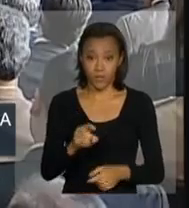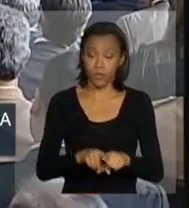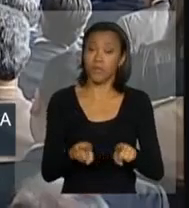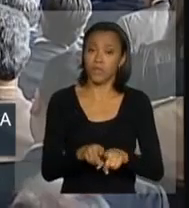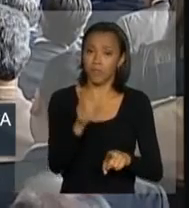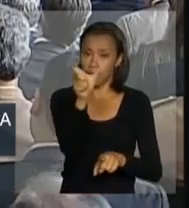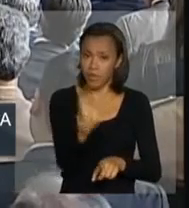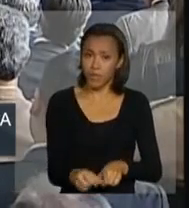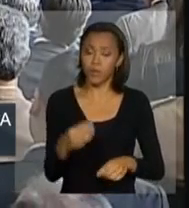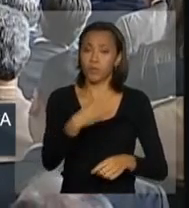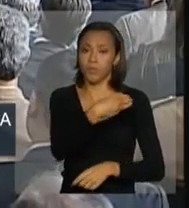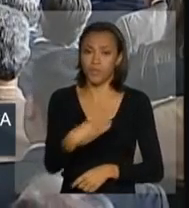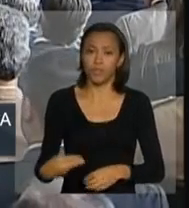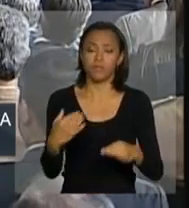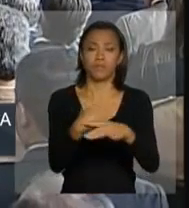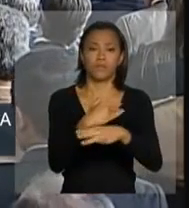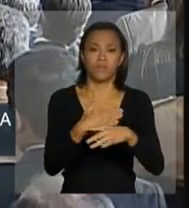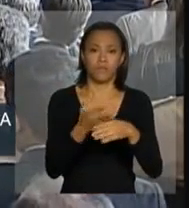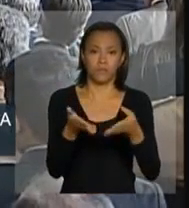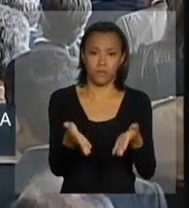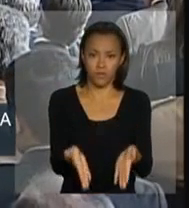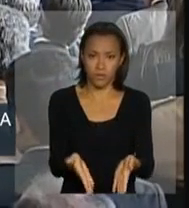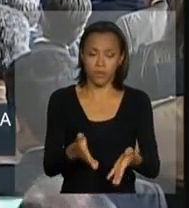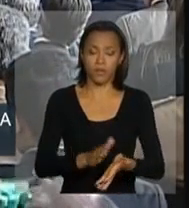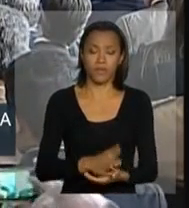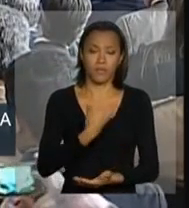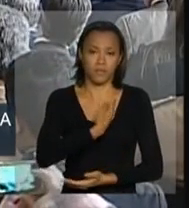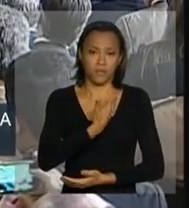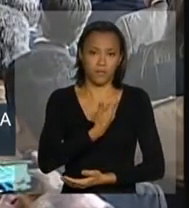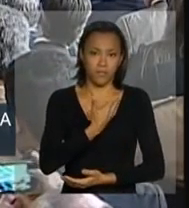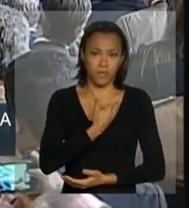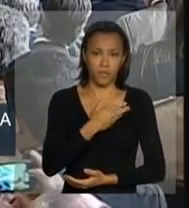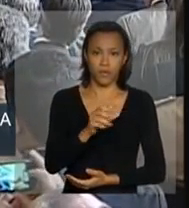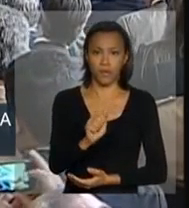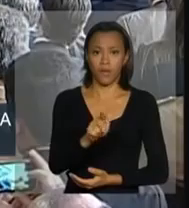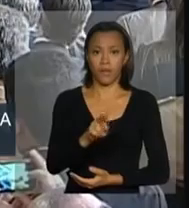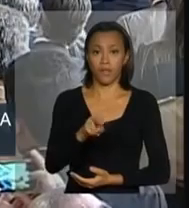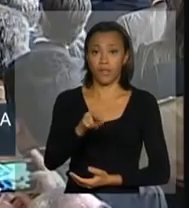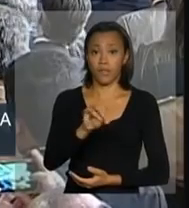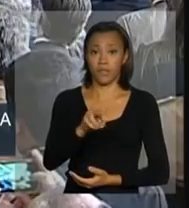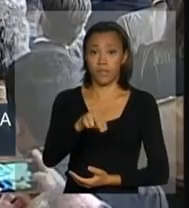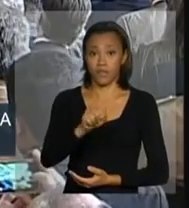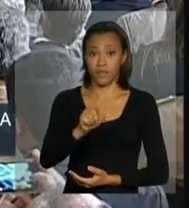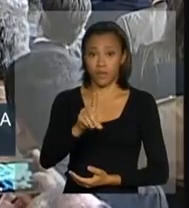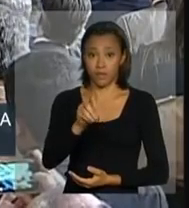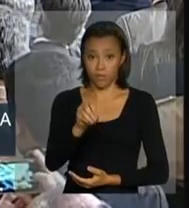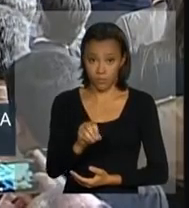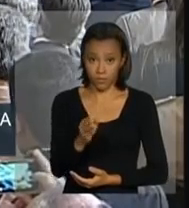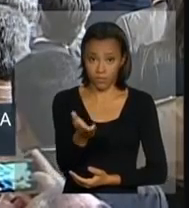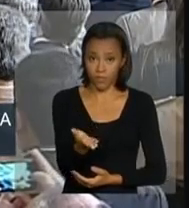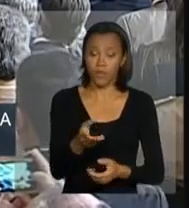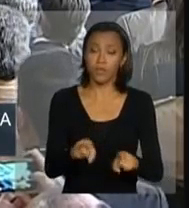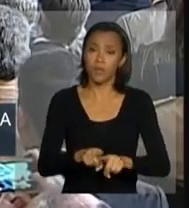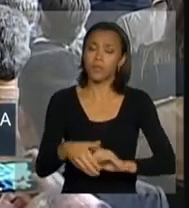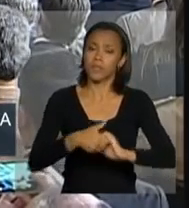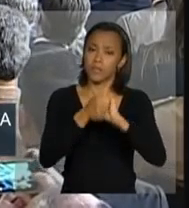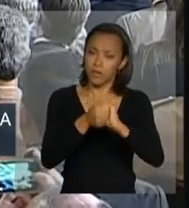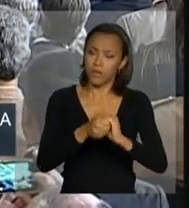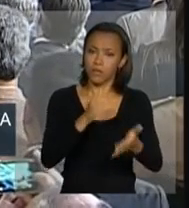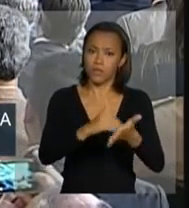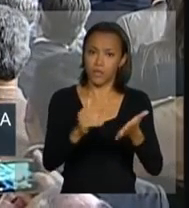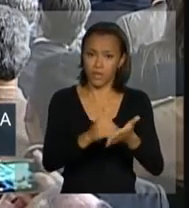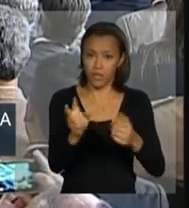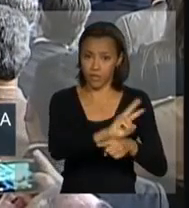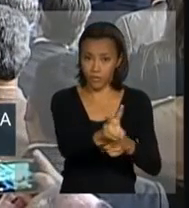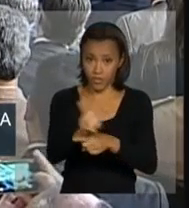excelência, o ministro de Estado das Cidades, querido amigo Agnaldo Ribeiro, saudar o senhor secretário de